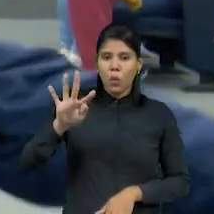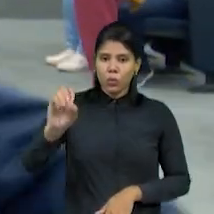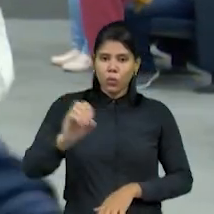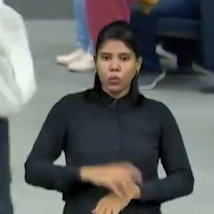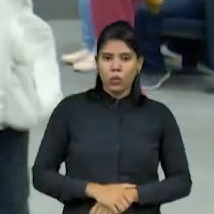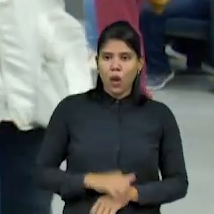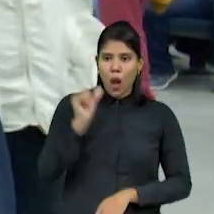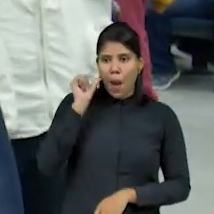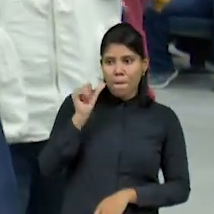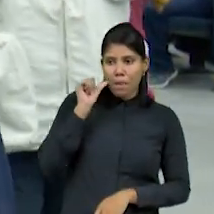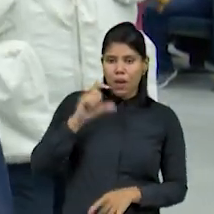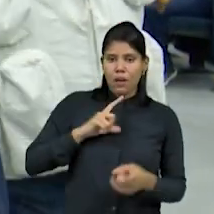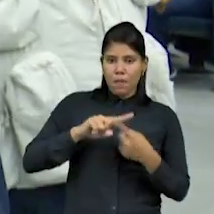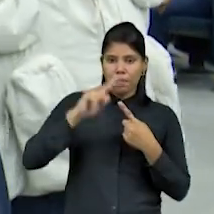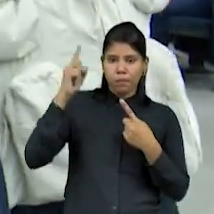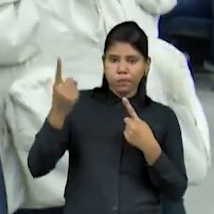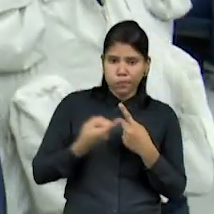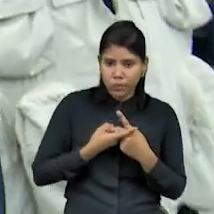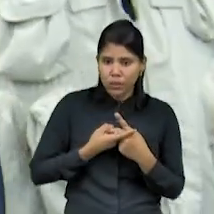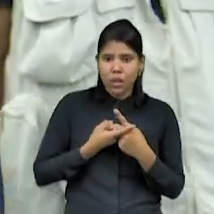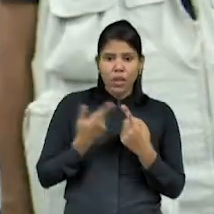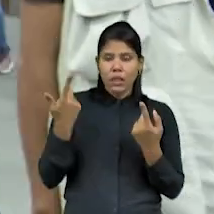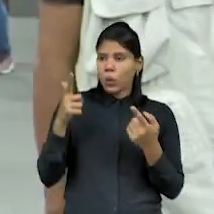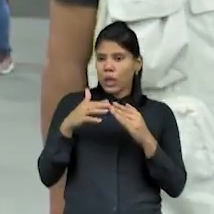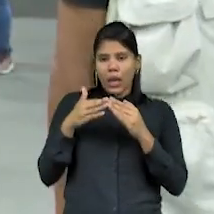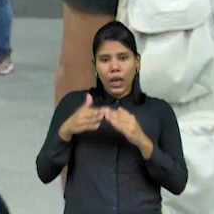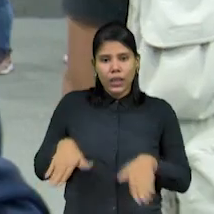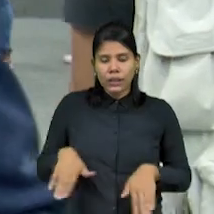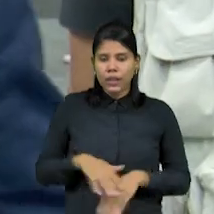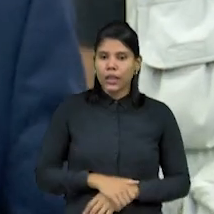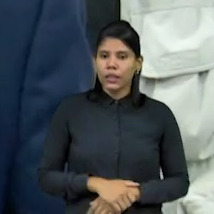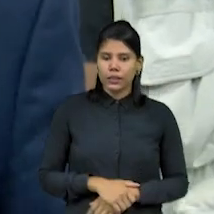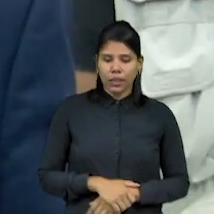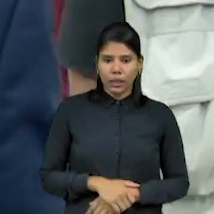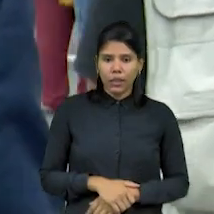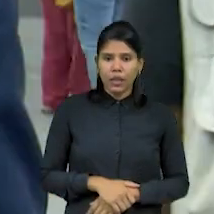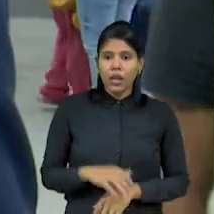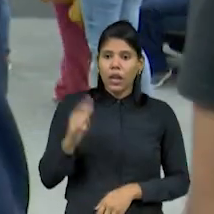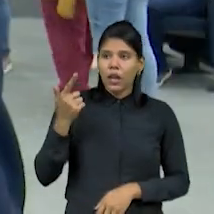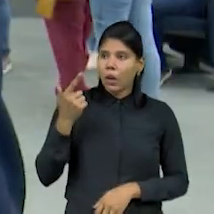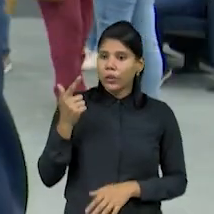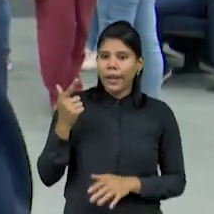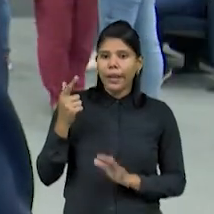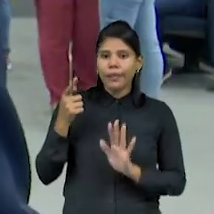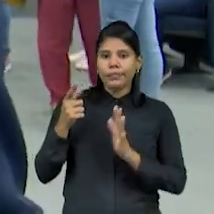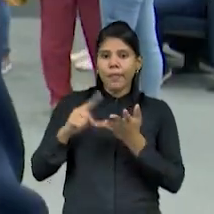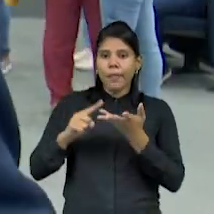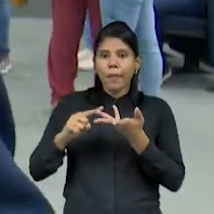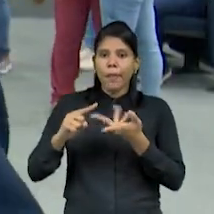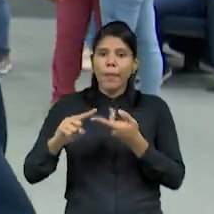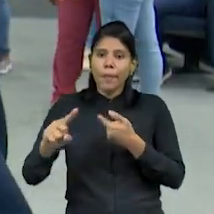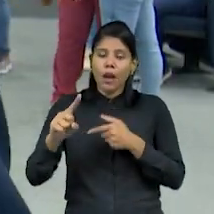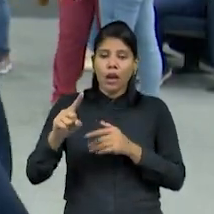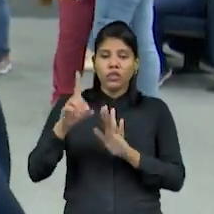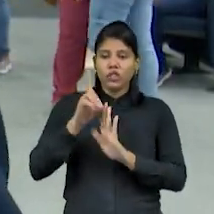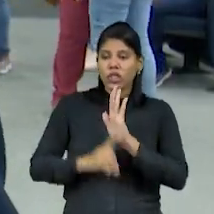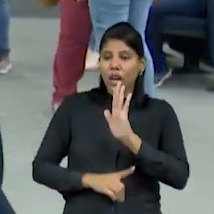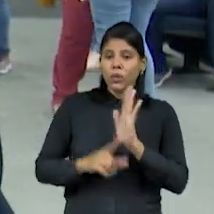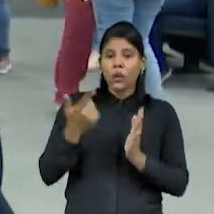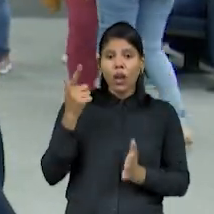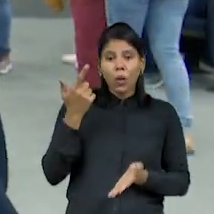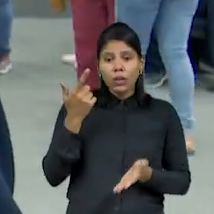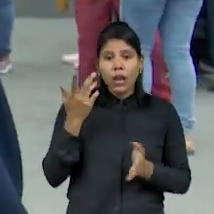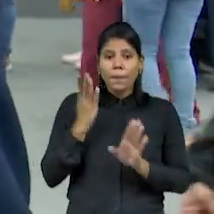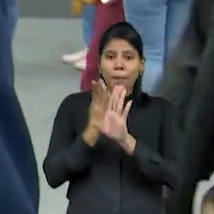ele quer fazer a pós-graduação, ele não pode ser liberado. Então existe uma série de problemas que eles têm no regime especial,